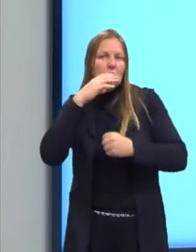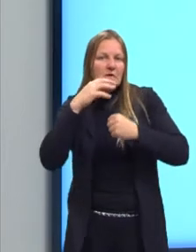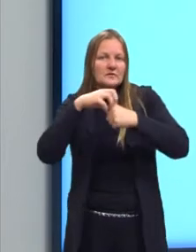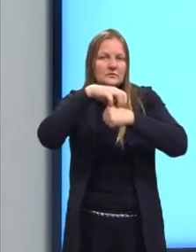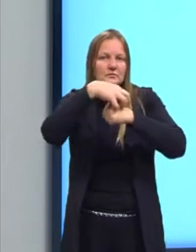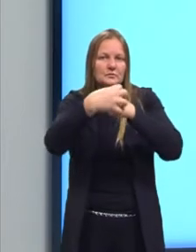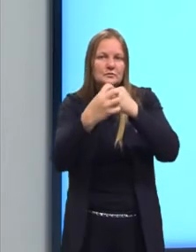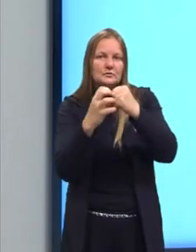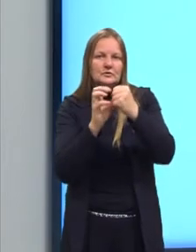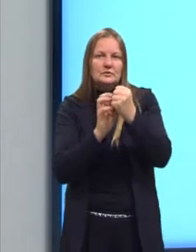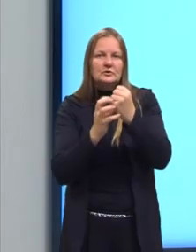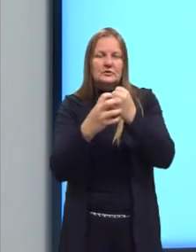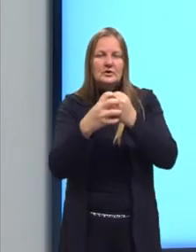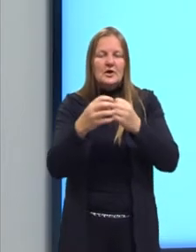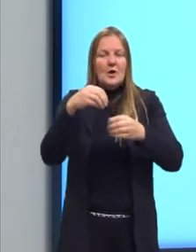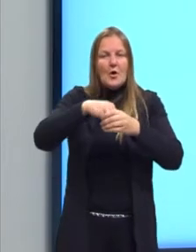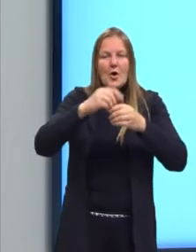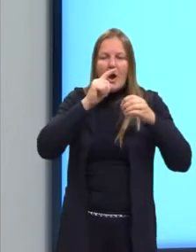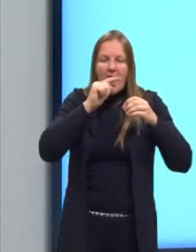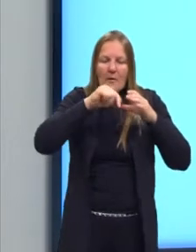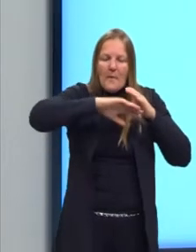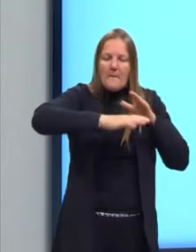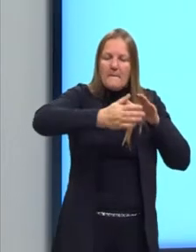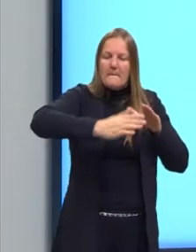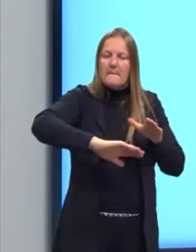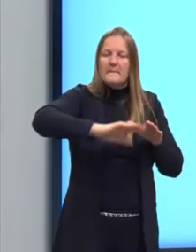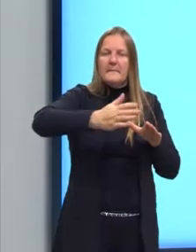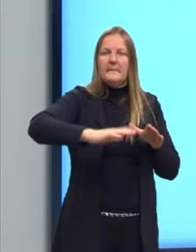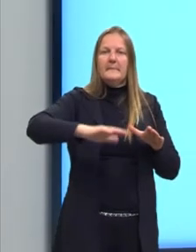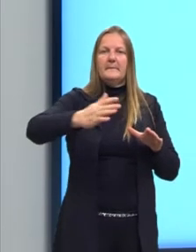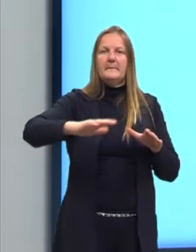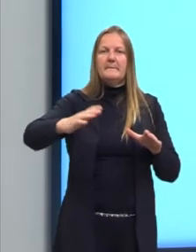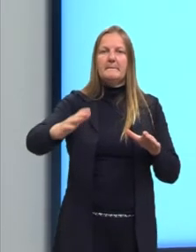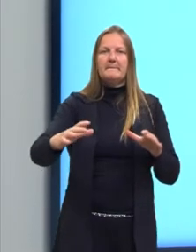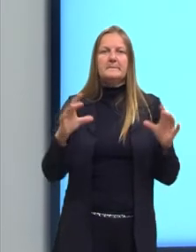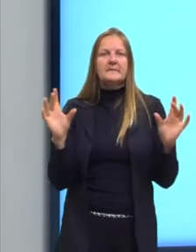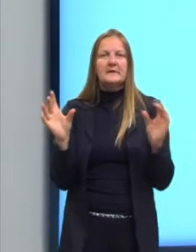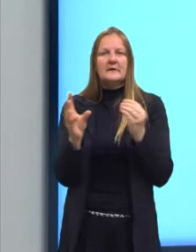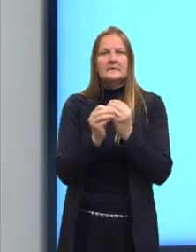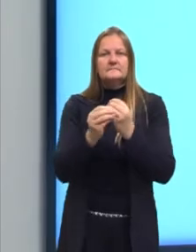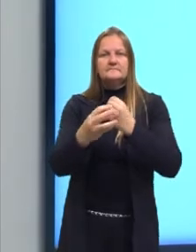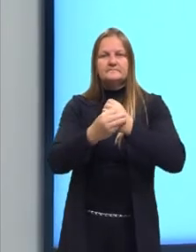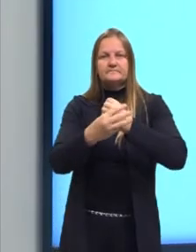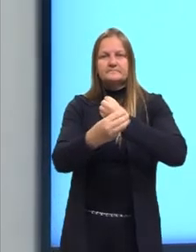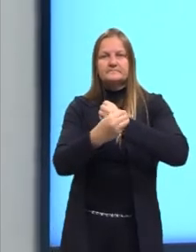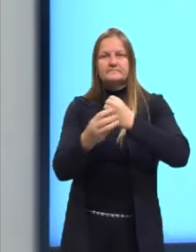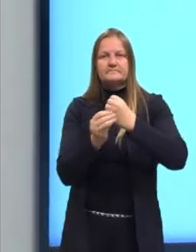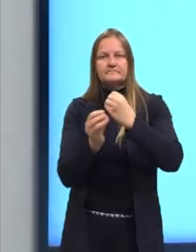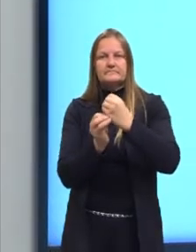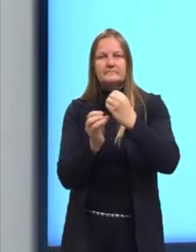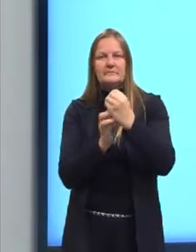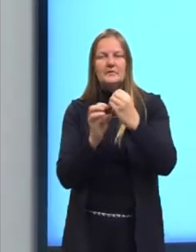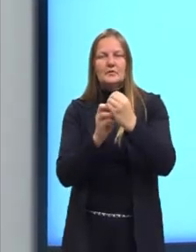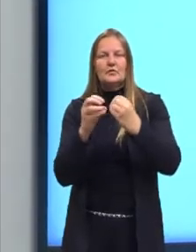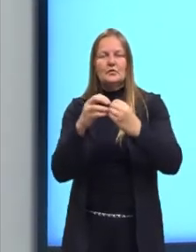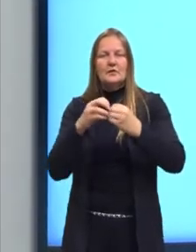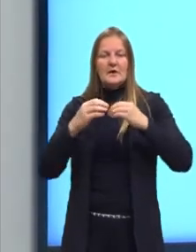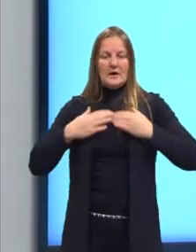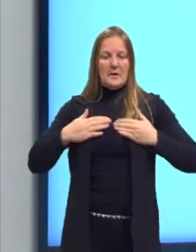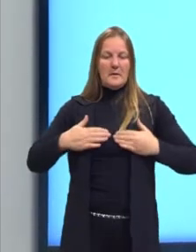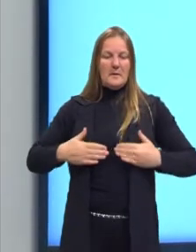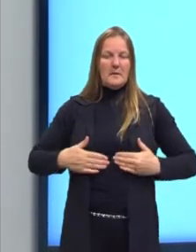E, focando, né? Presta atenção, que aqui eles estão associados. Eles estão ligados morfologicamente. E